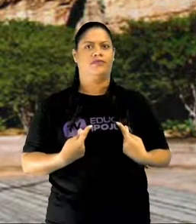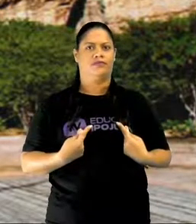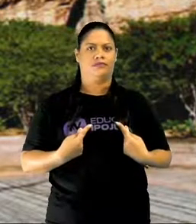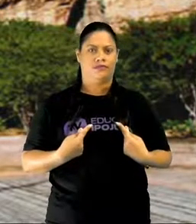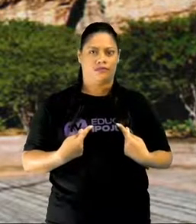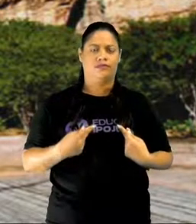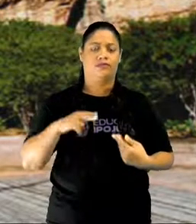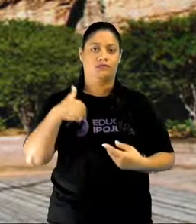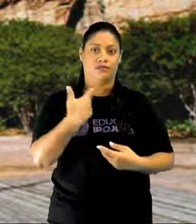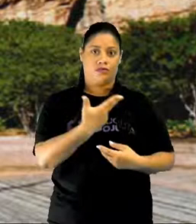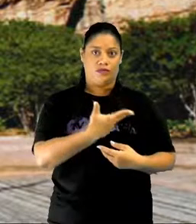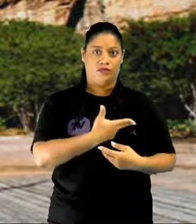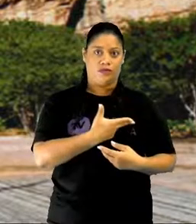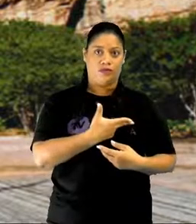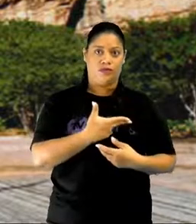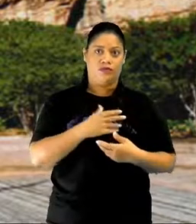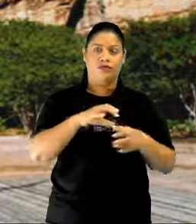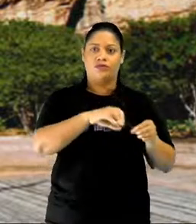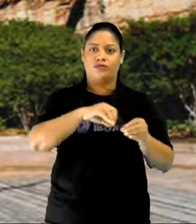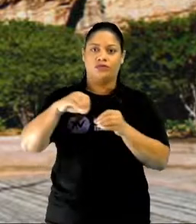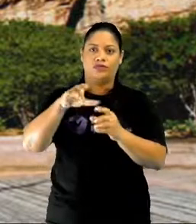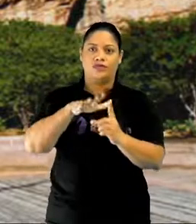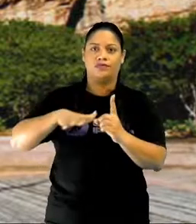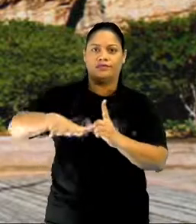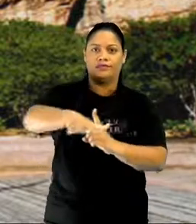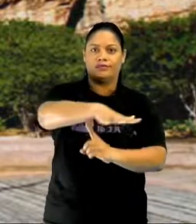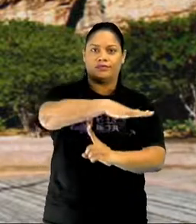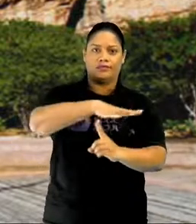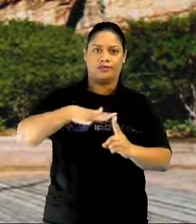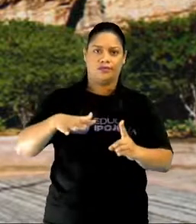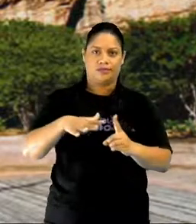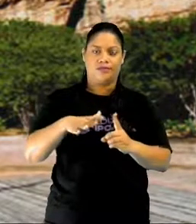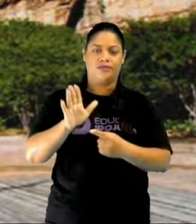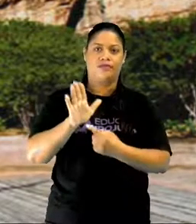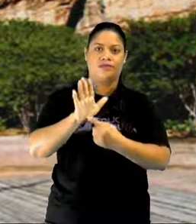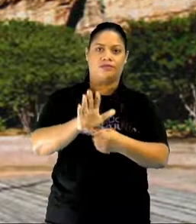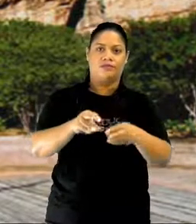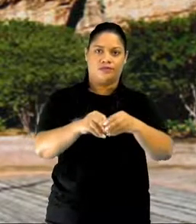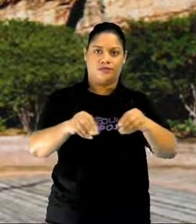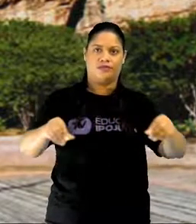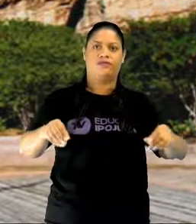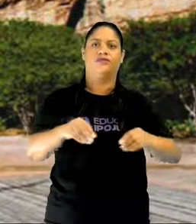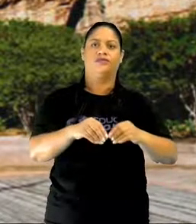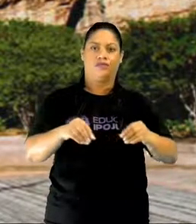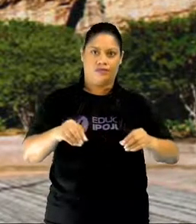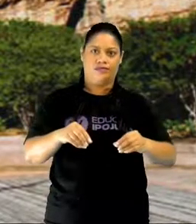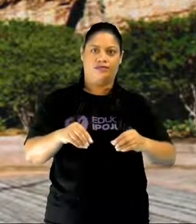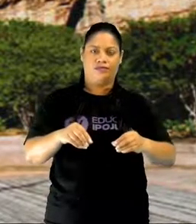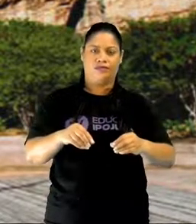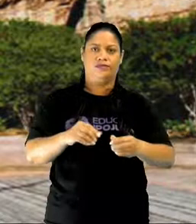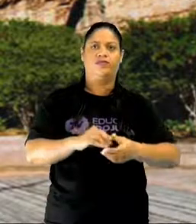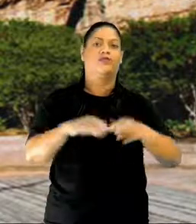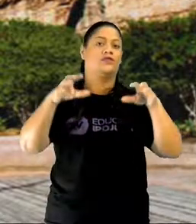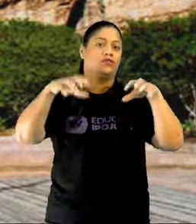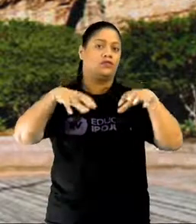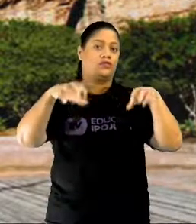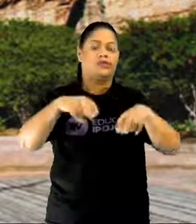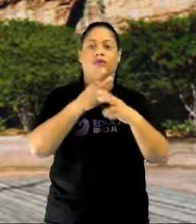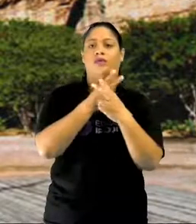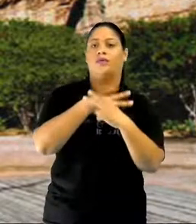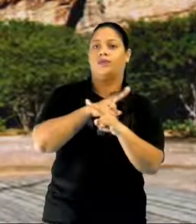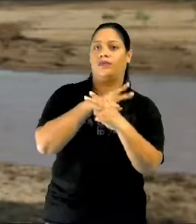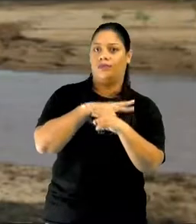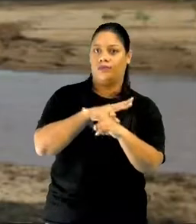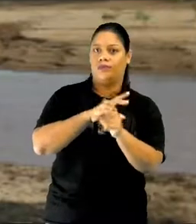cobertura vegetal dos terrenos e deixa o solo exposto para os agentes externos, como a chuva e o vento.